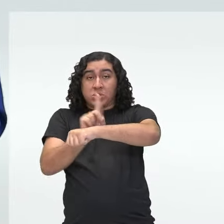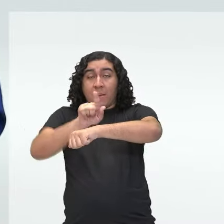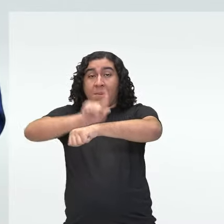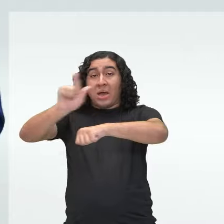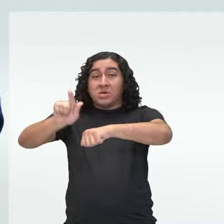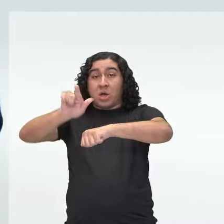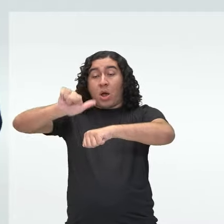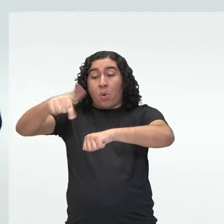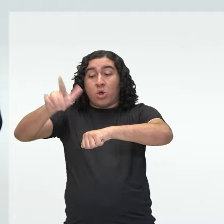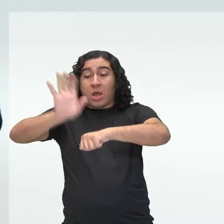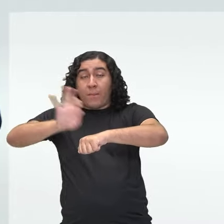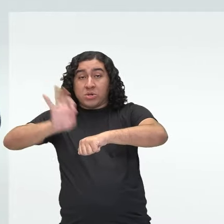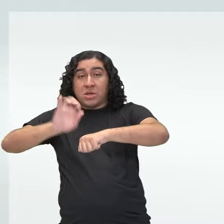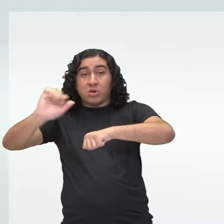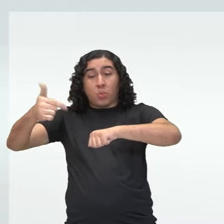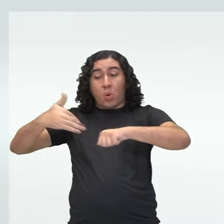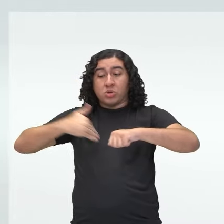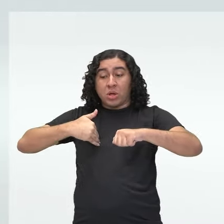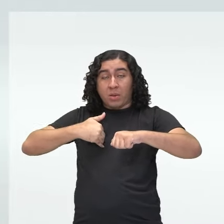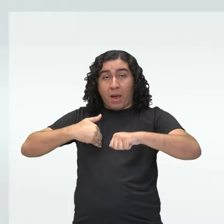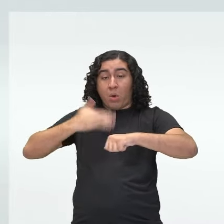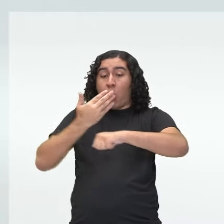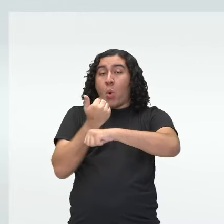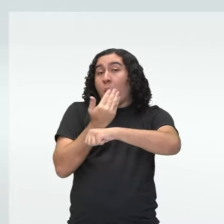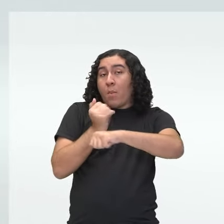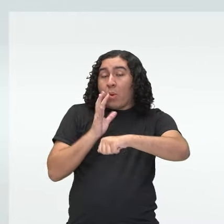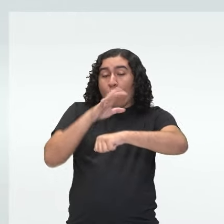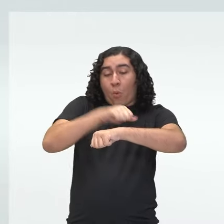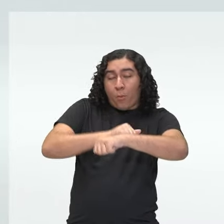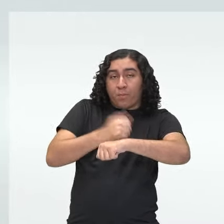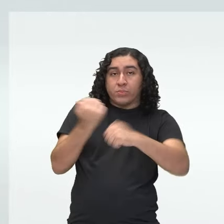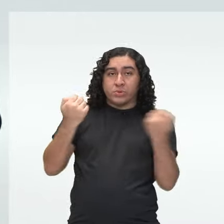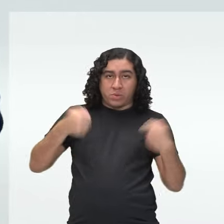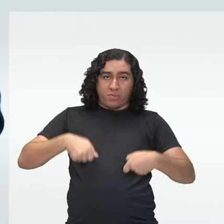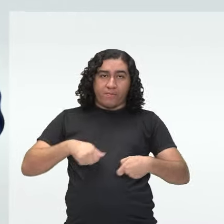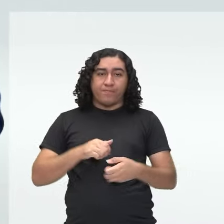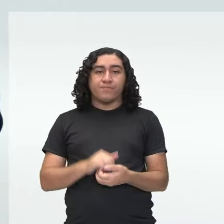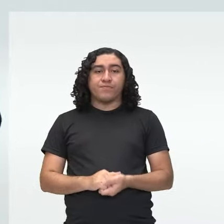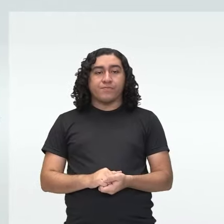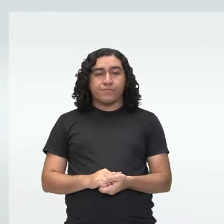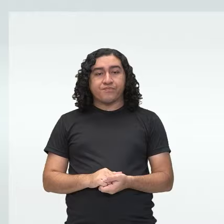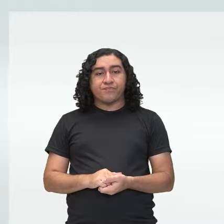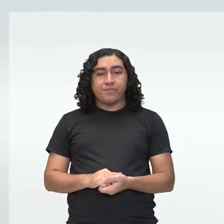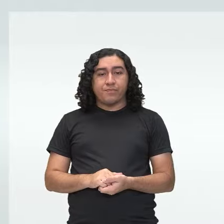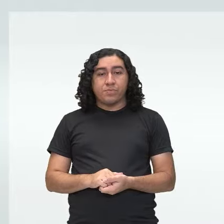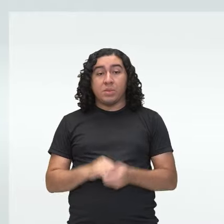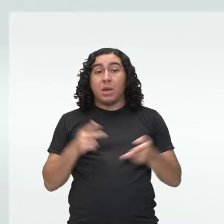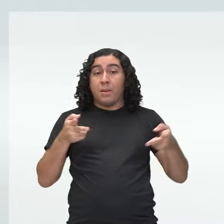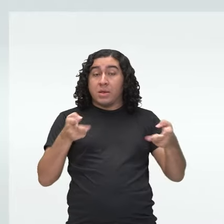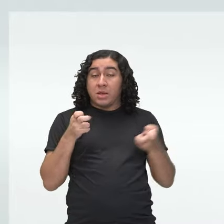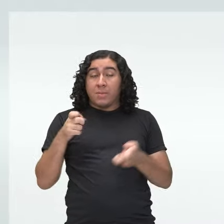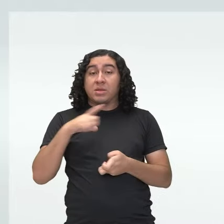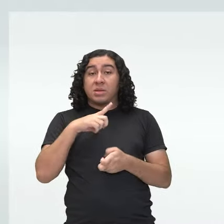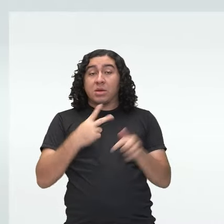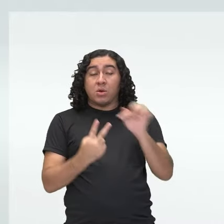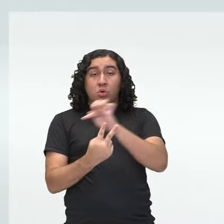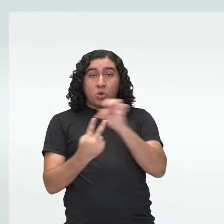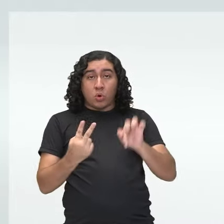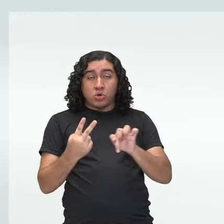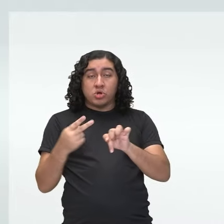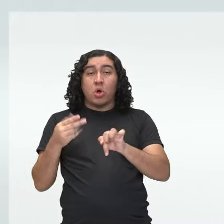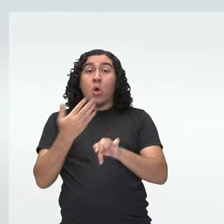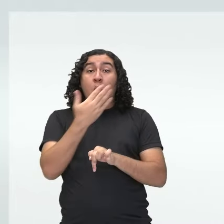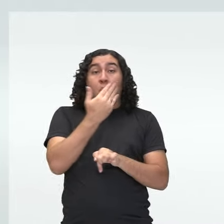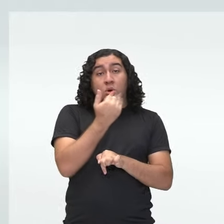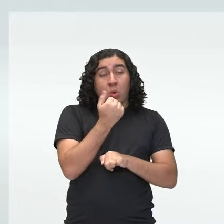parte que ele vai conseguir ingerir, né? Então a gente observa aqui o exemplo do herbívoro e do carnívoro nessa